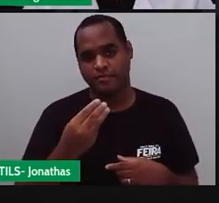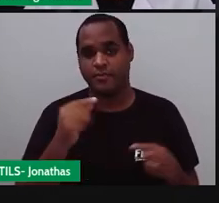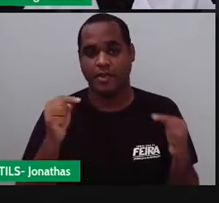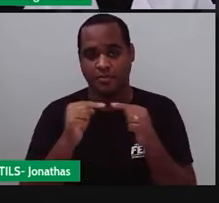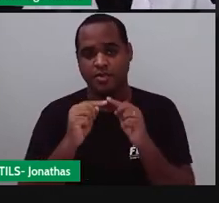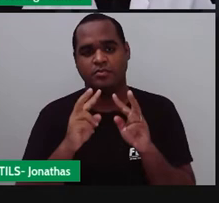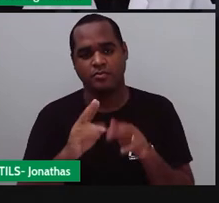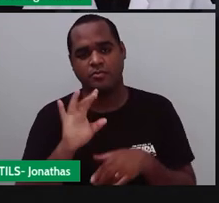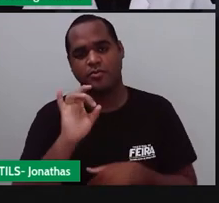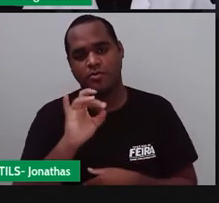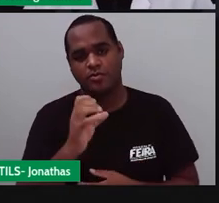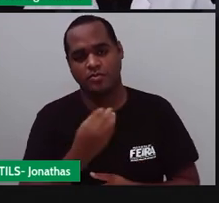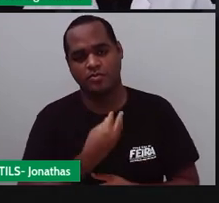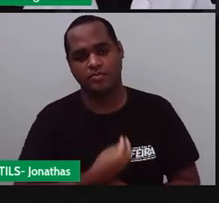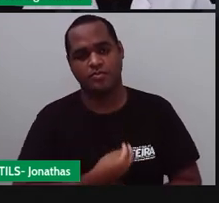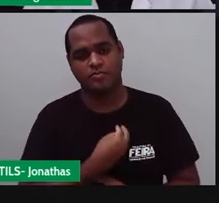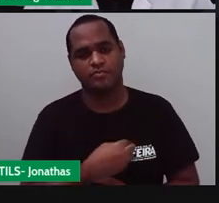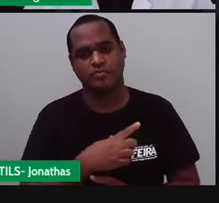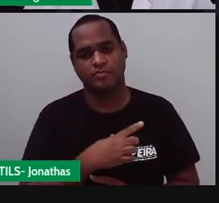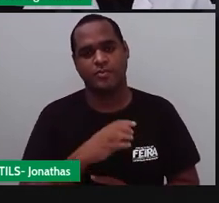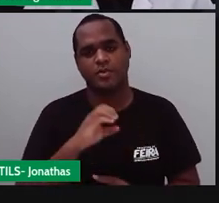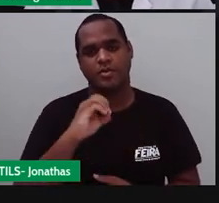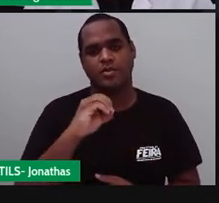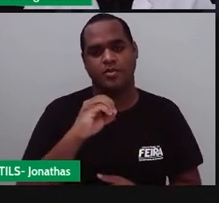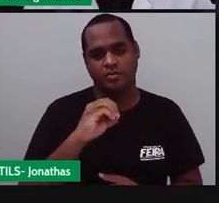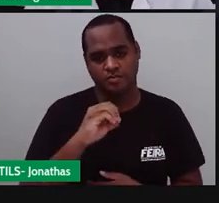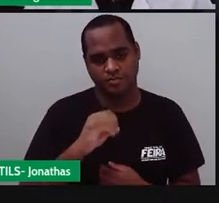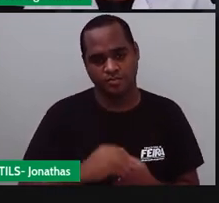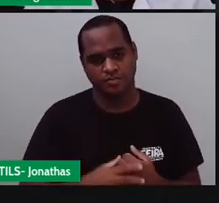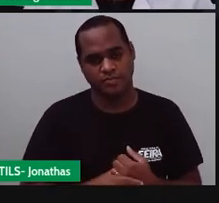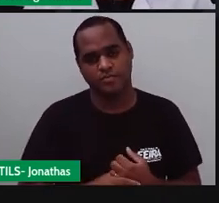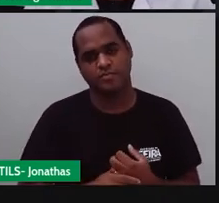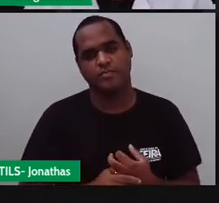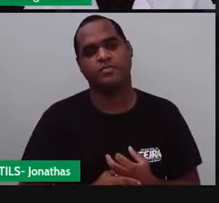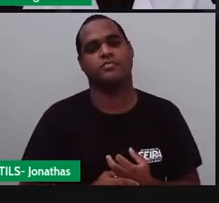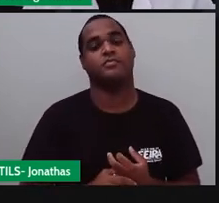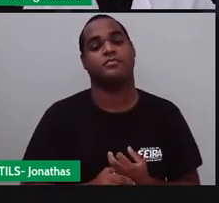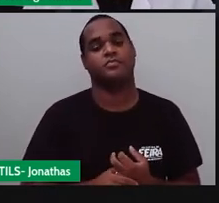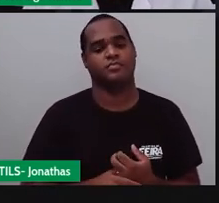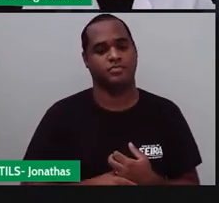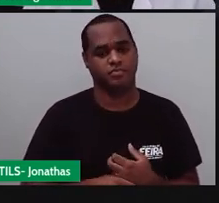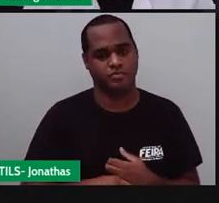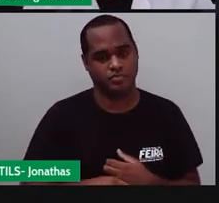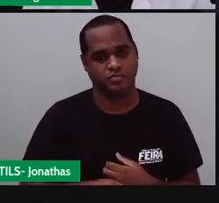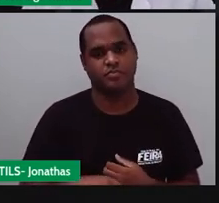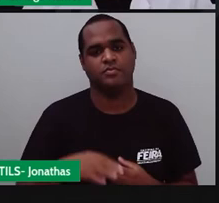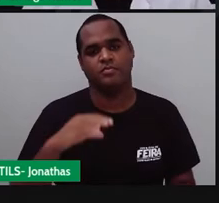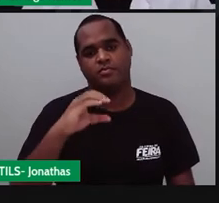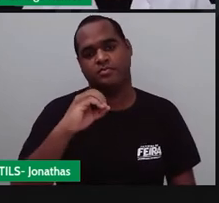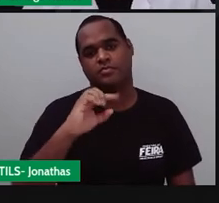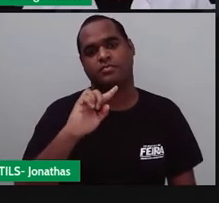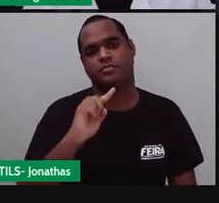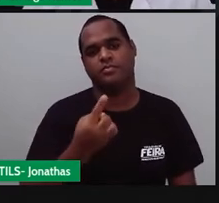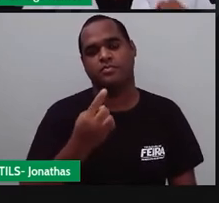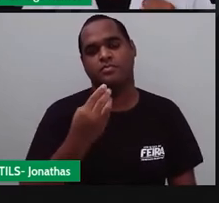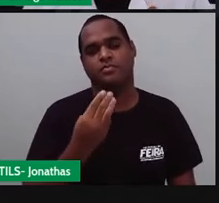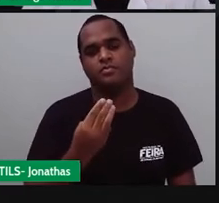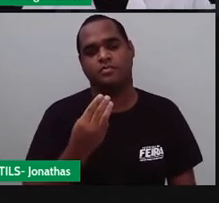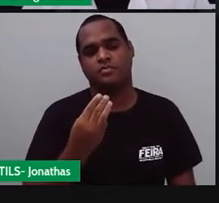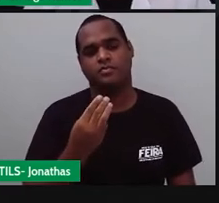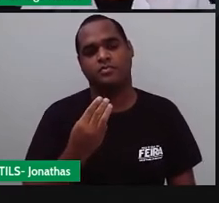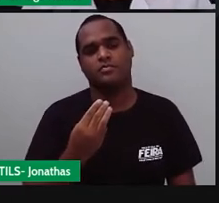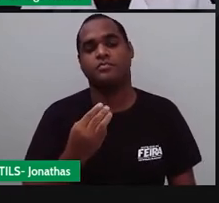um algarismo por isso que vira o 0,3. Tá, professor eu ainda estou um pouco